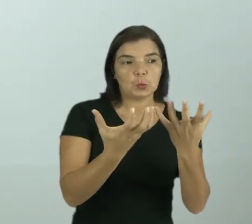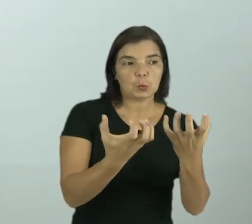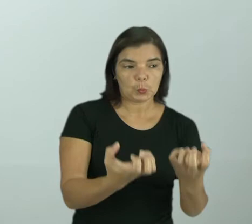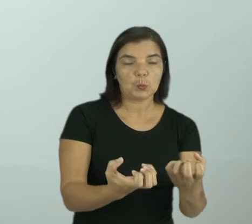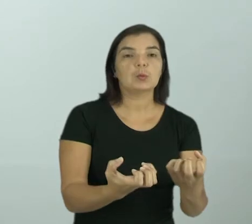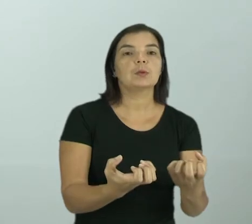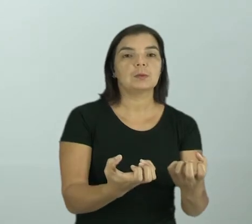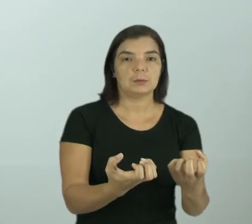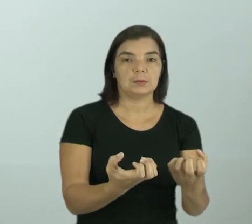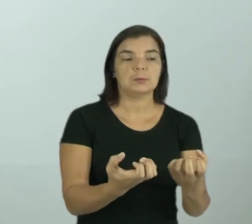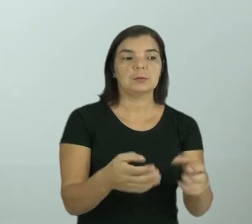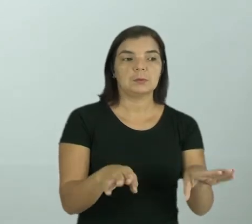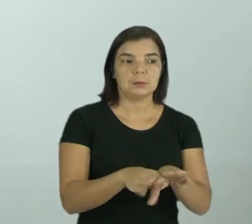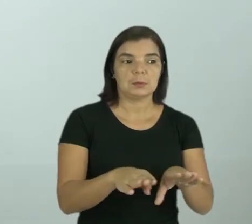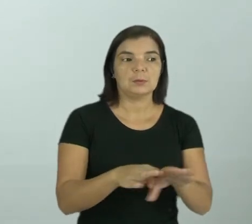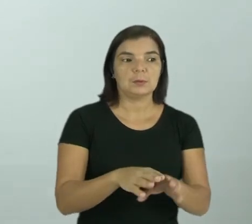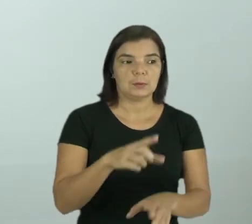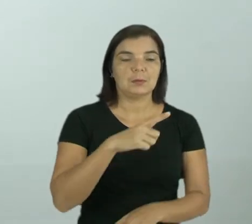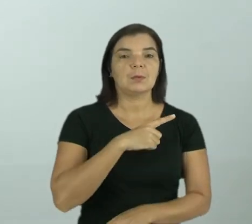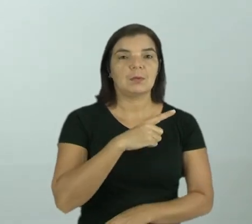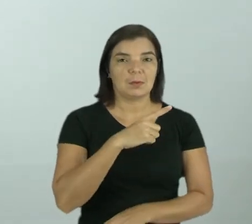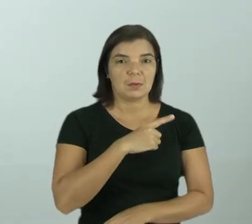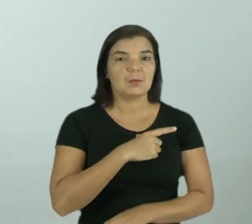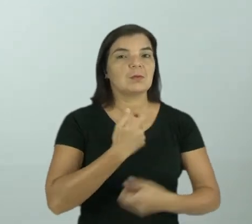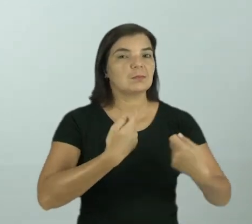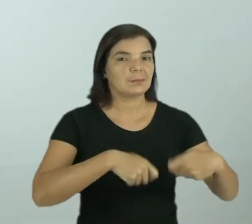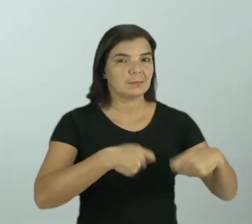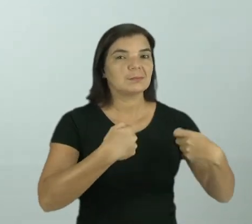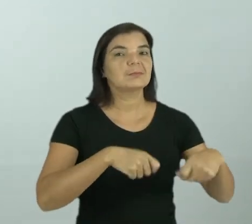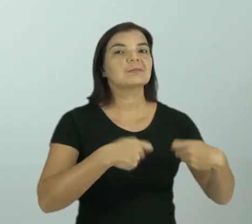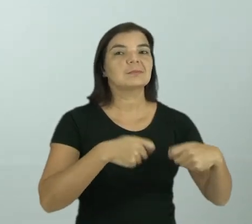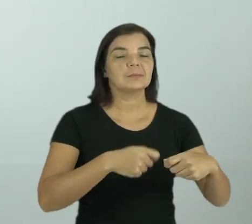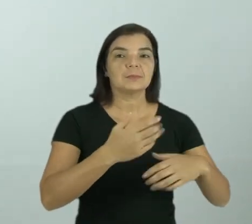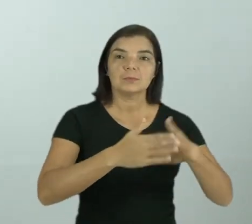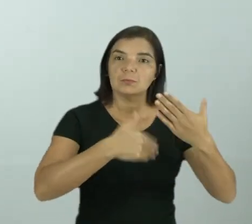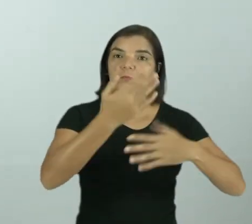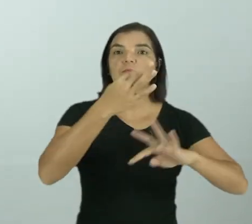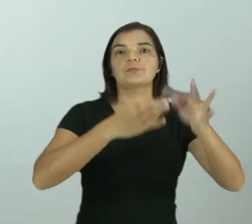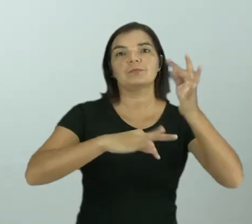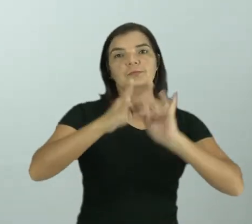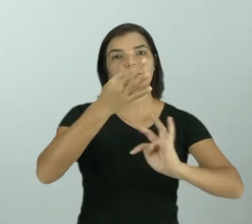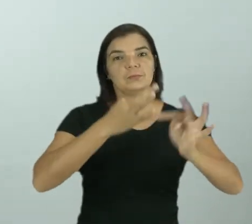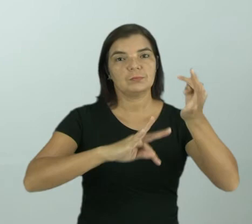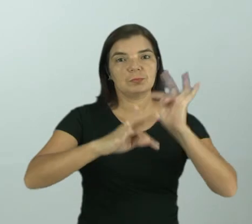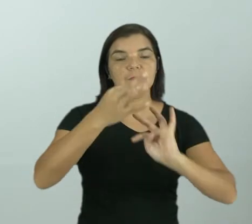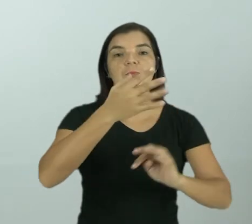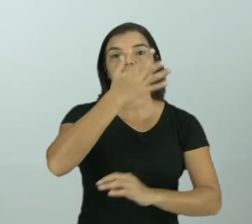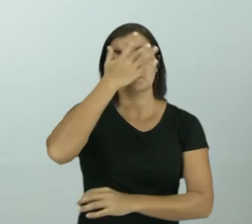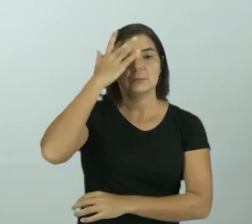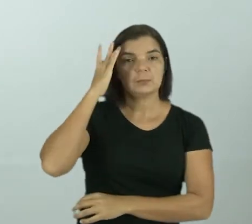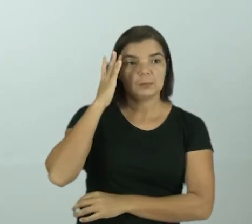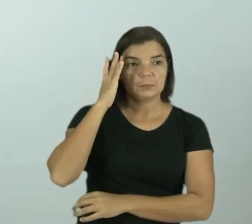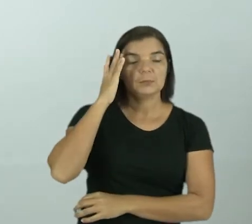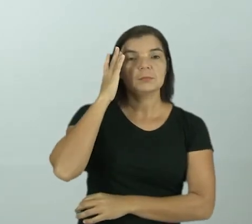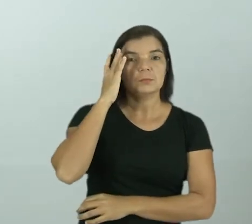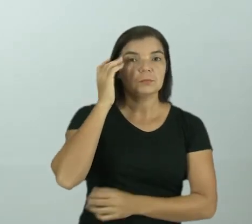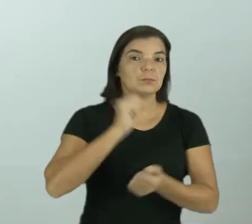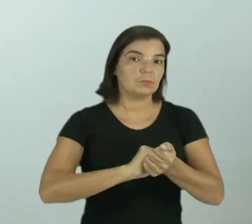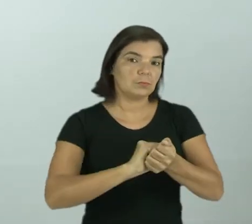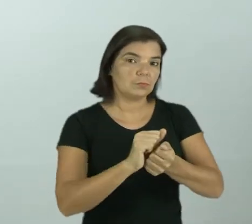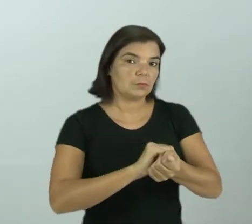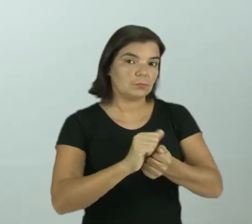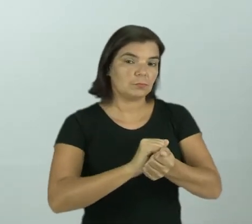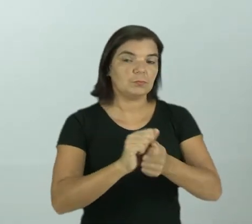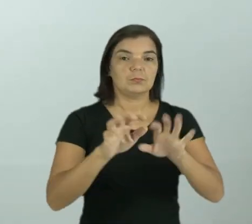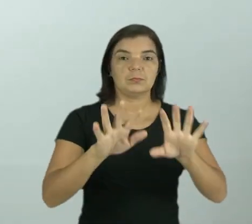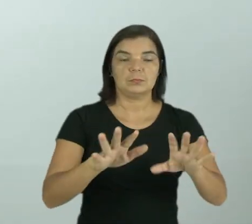em regiões que tem muita necessidade ainda de avanço tecnológico, as pessoas lavam suas